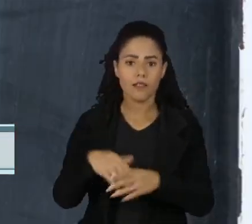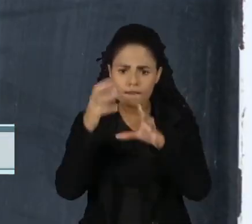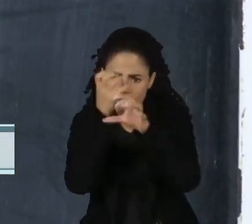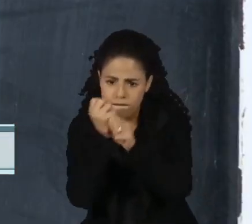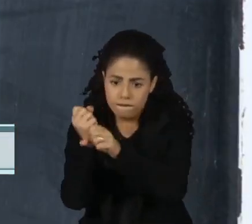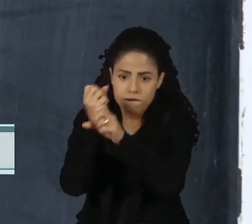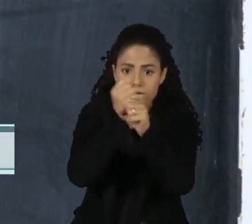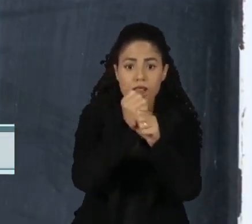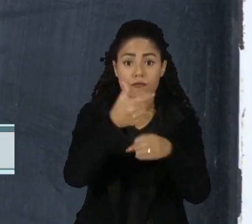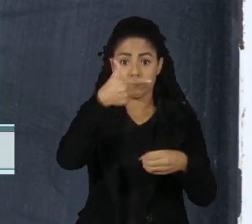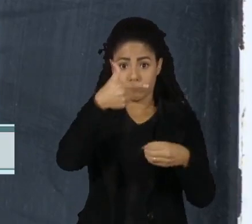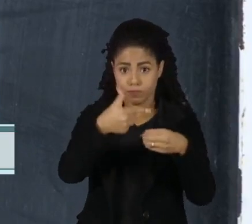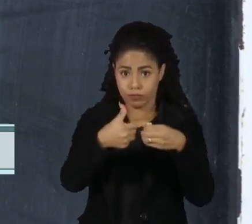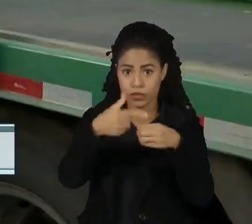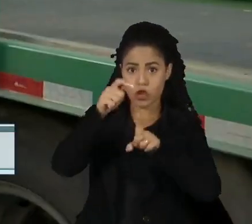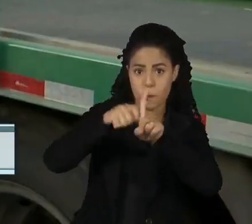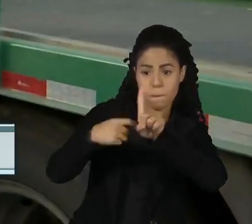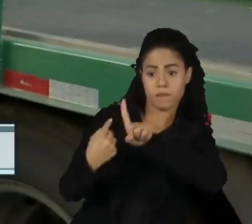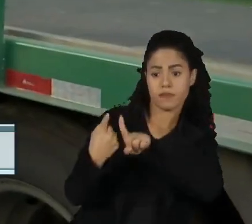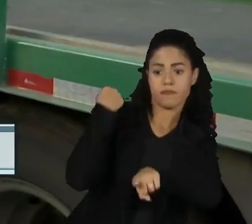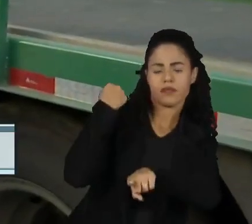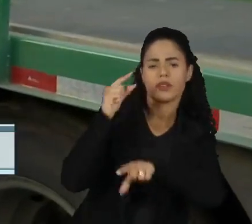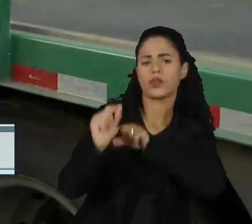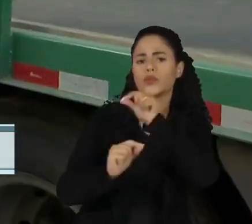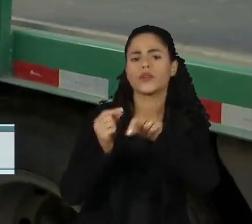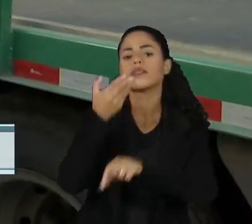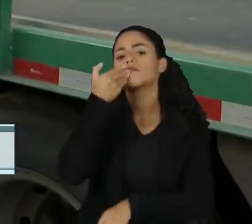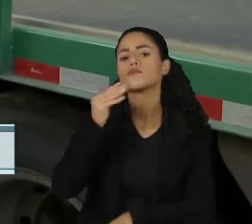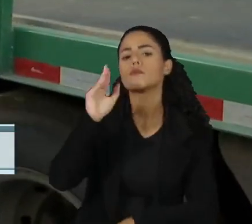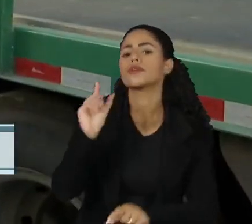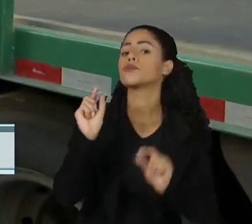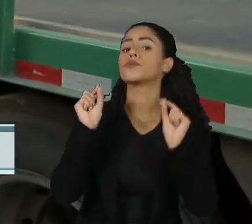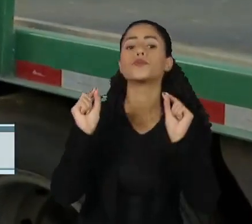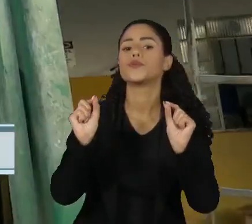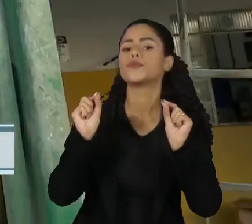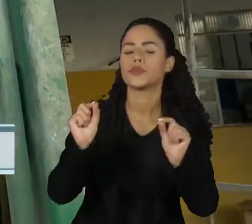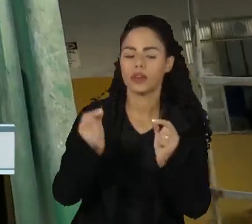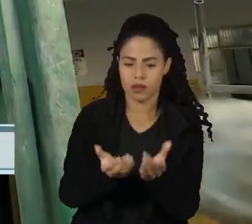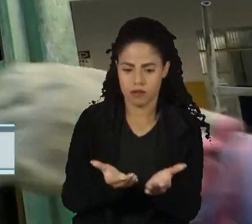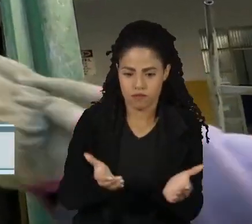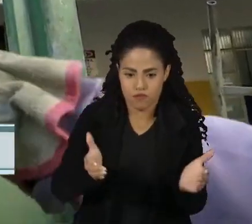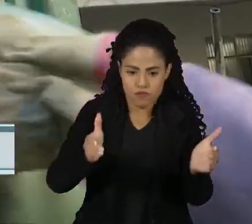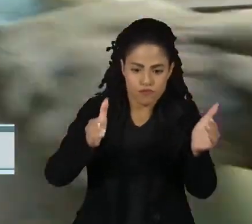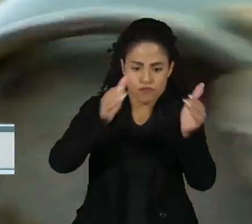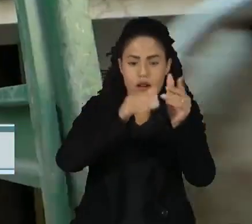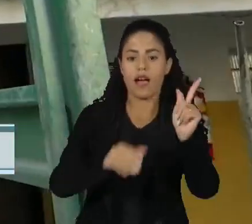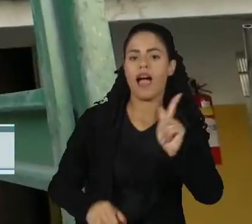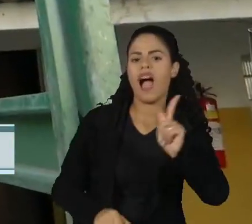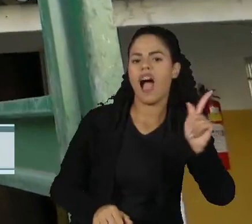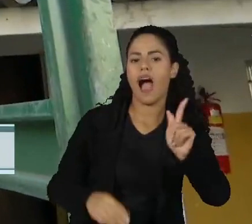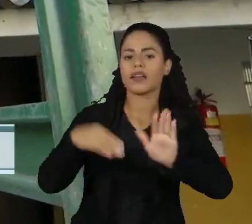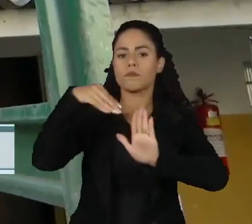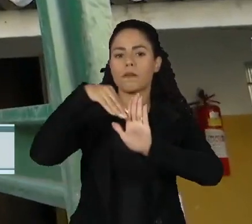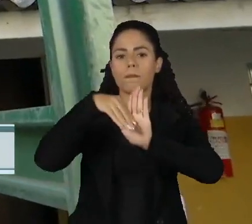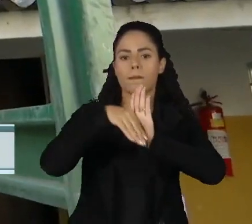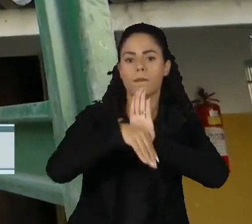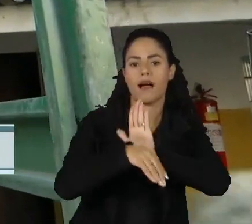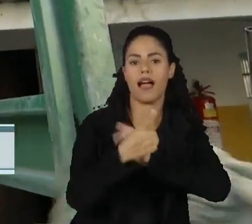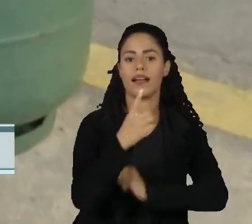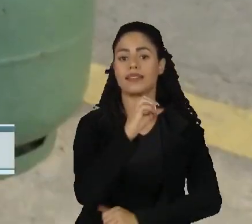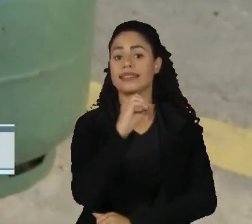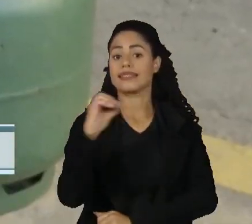preço dos combustíveis no mês passado, a promessa era de que o botijão de gás de cozinha ia cair para menos de R$